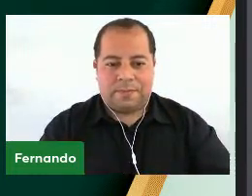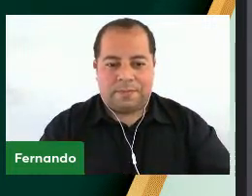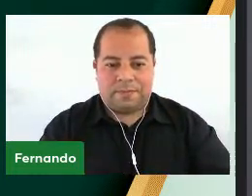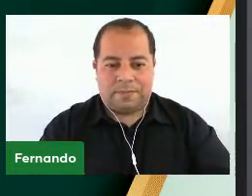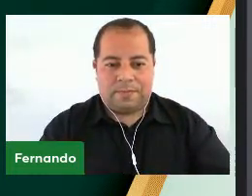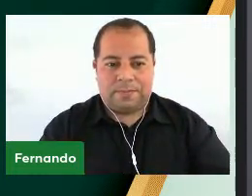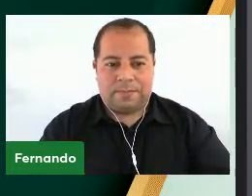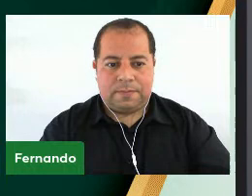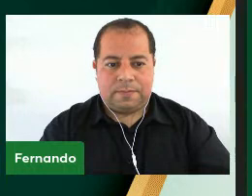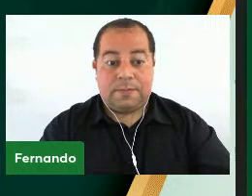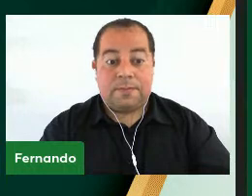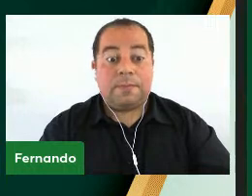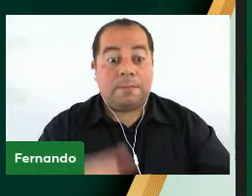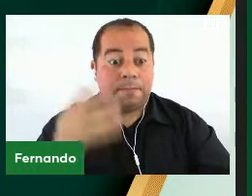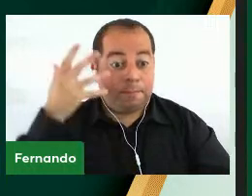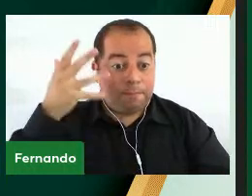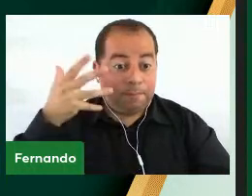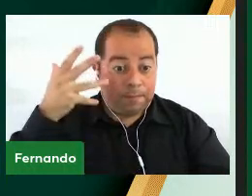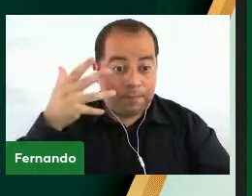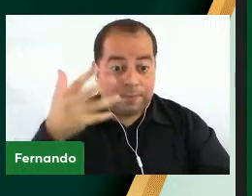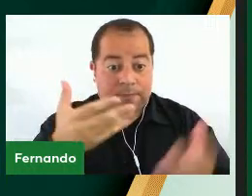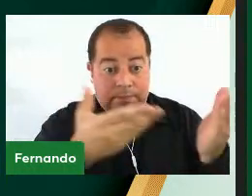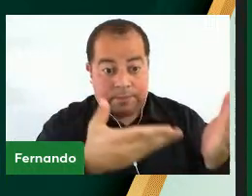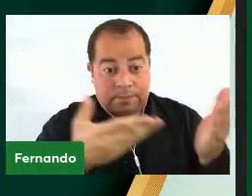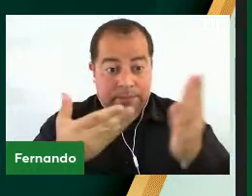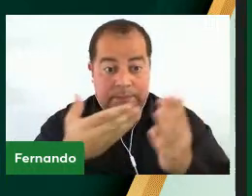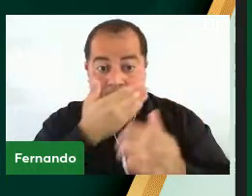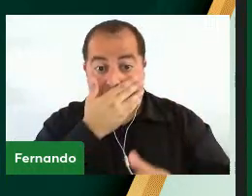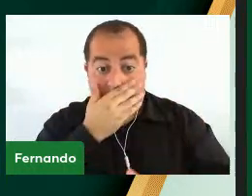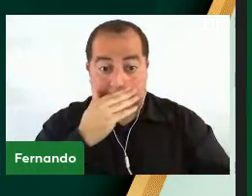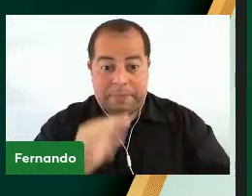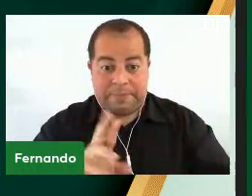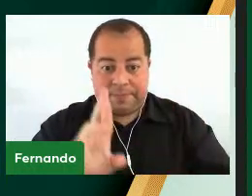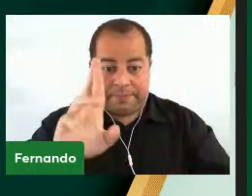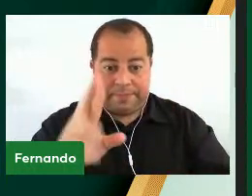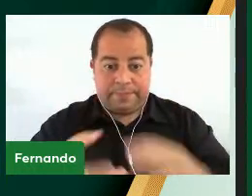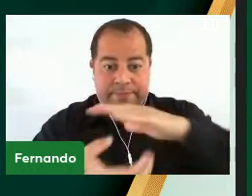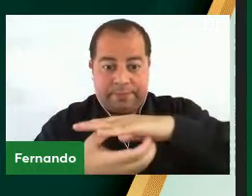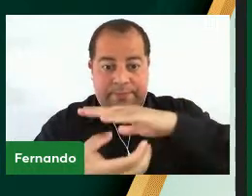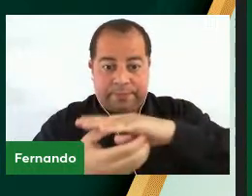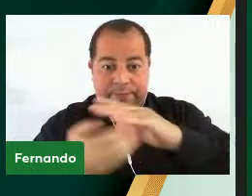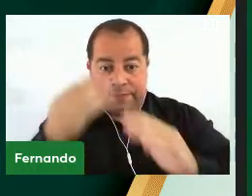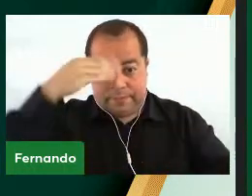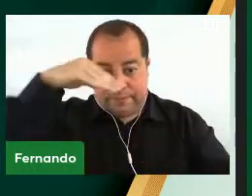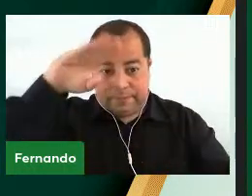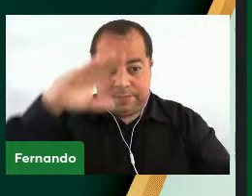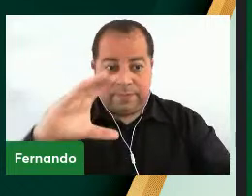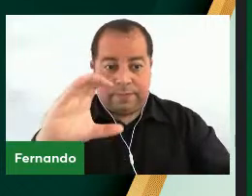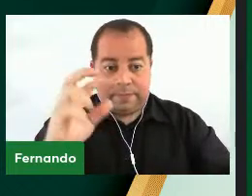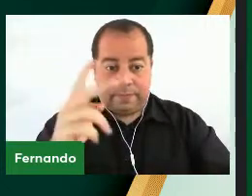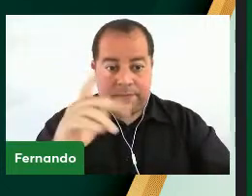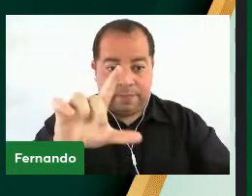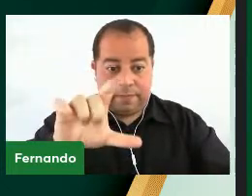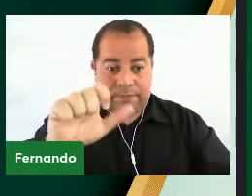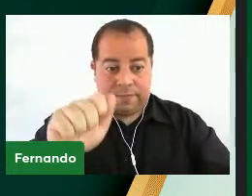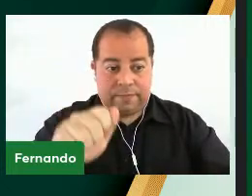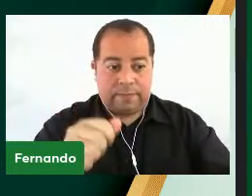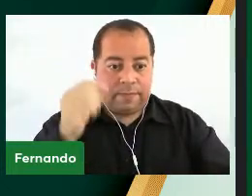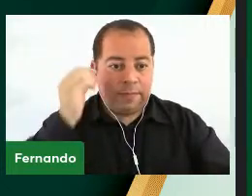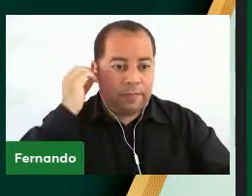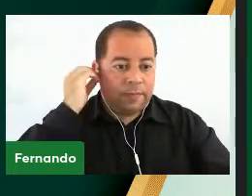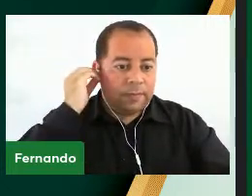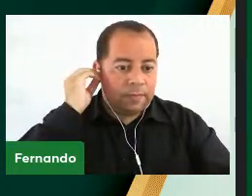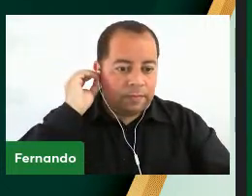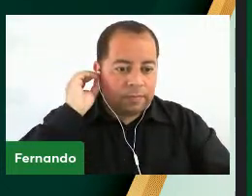Para seu pronunciamento Convidamos A senhora Diretora Do campus uruguaiana Professora Sheila Denise Otonelli Escopiglia